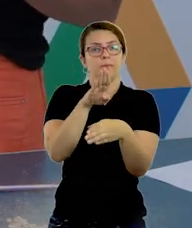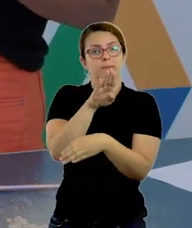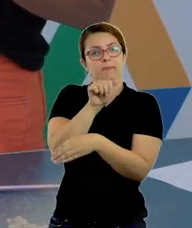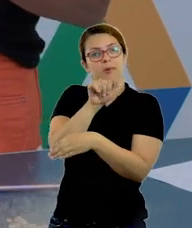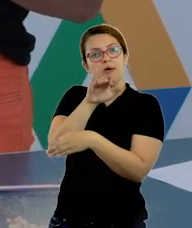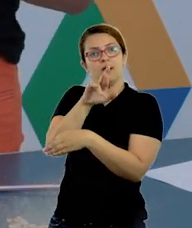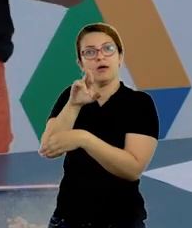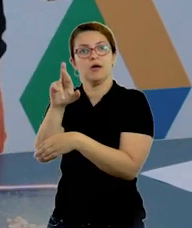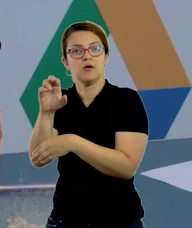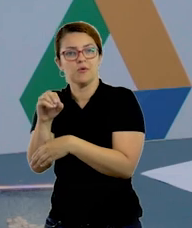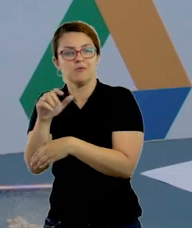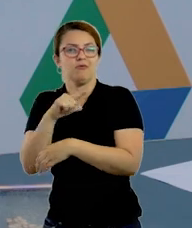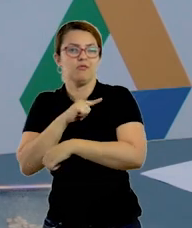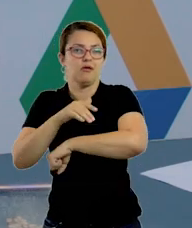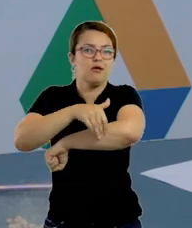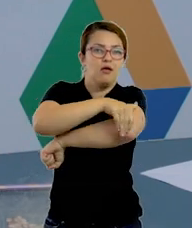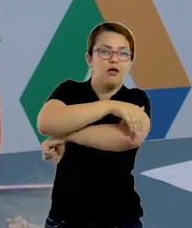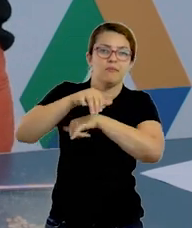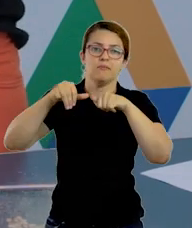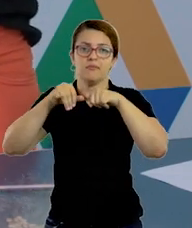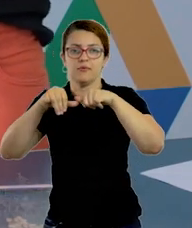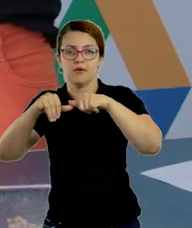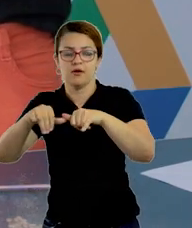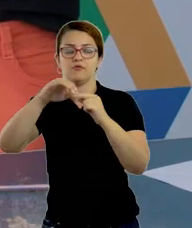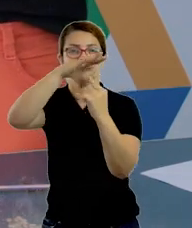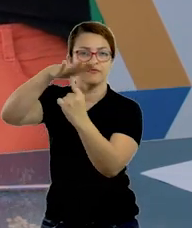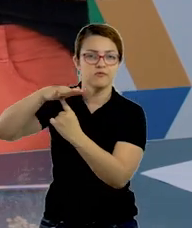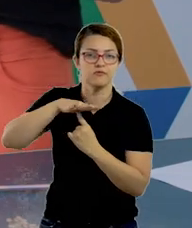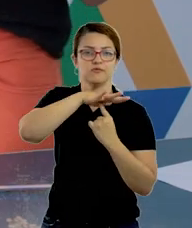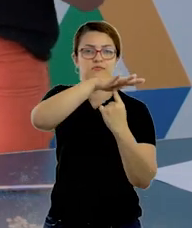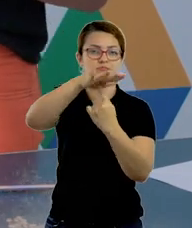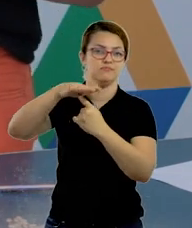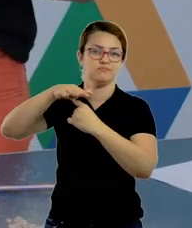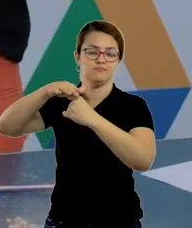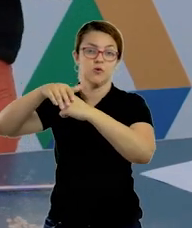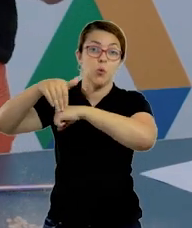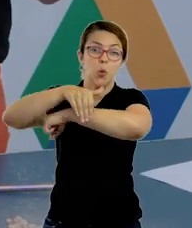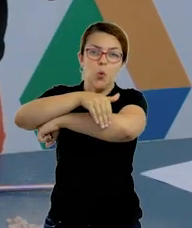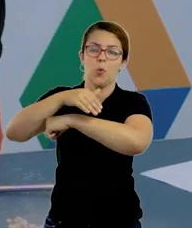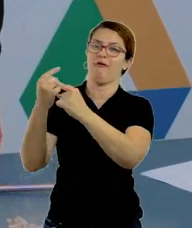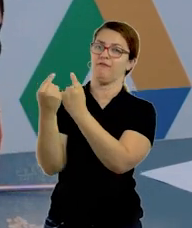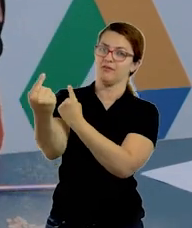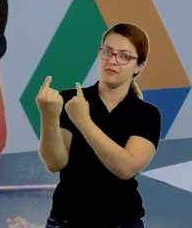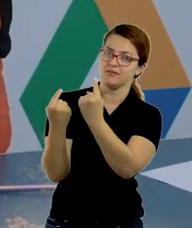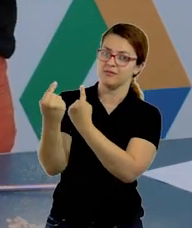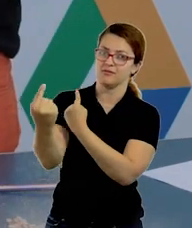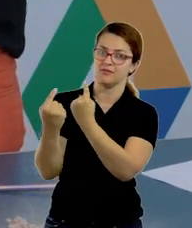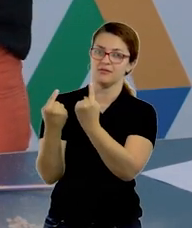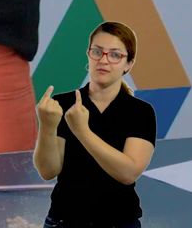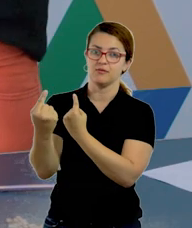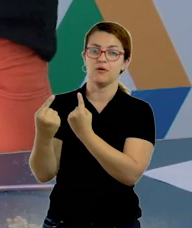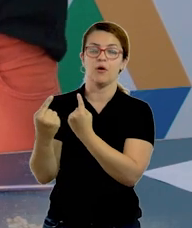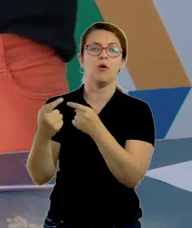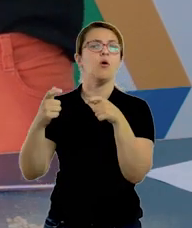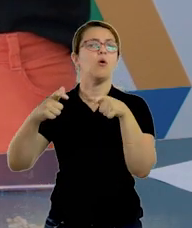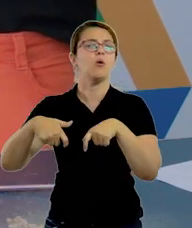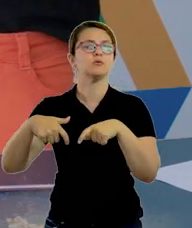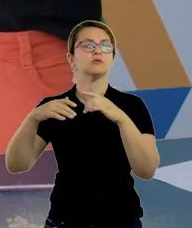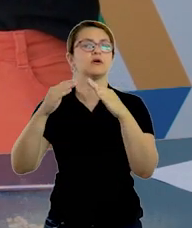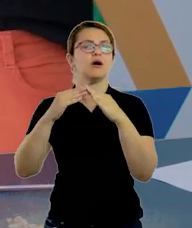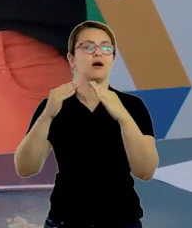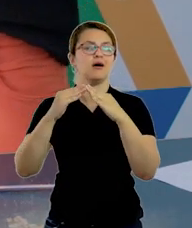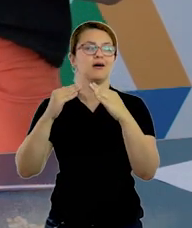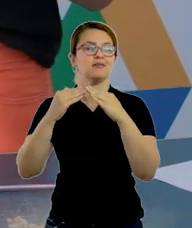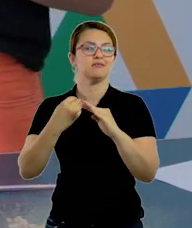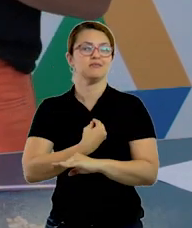feiras livres e ruas principais. Então, nós vamos falar sobre o lugar onde você mora. E aí, nós temos algumas questões que vocês devem copiar no